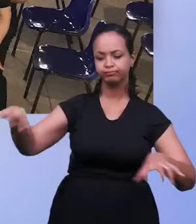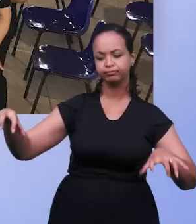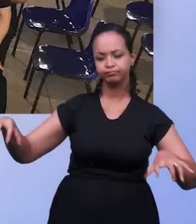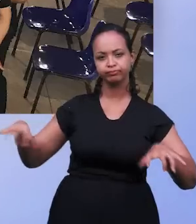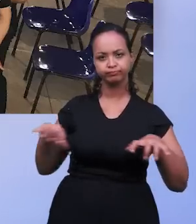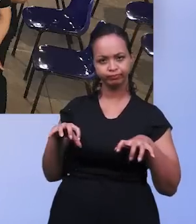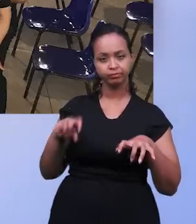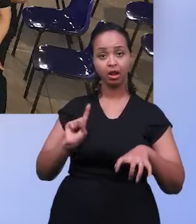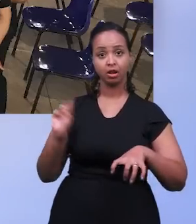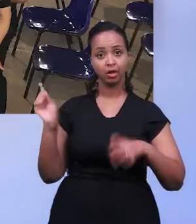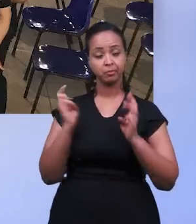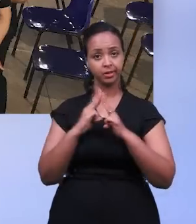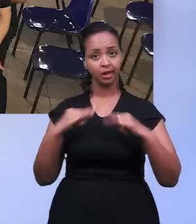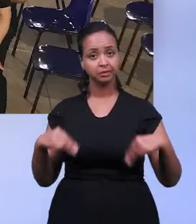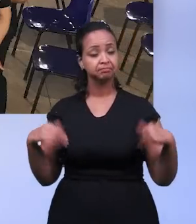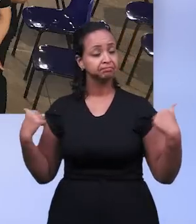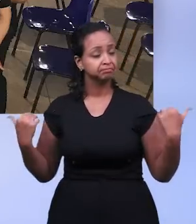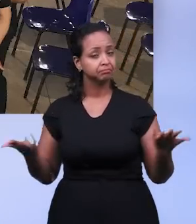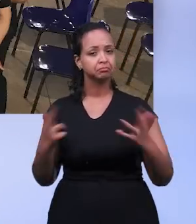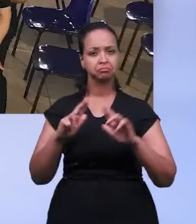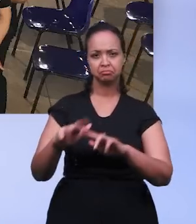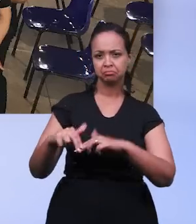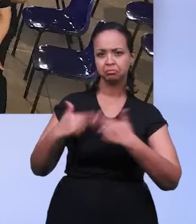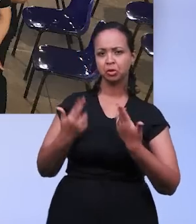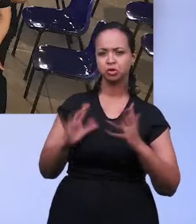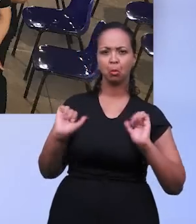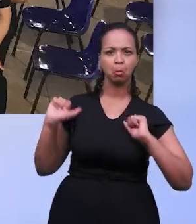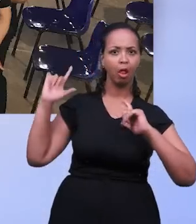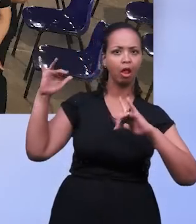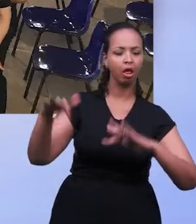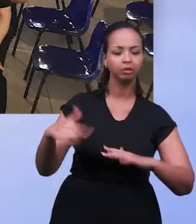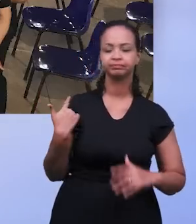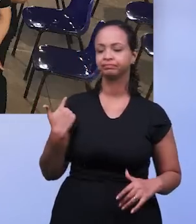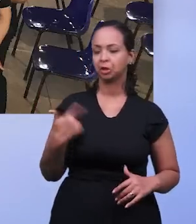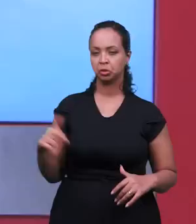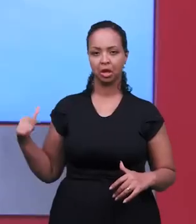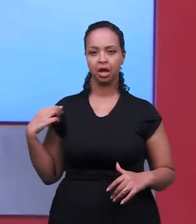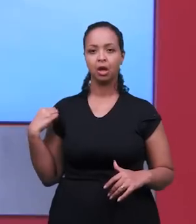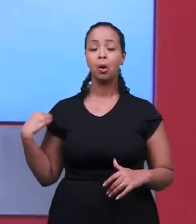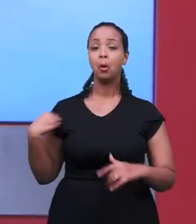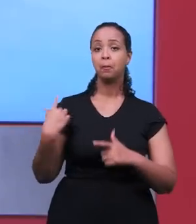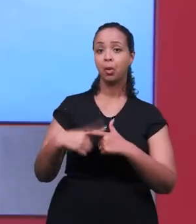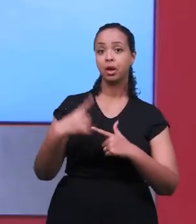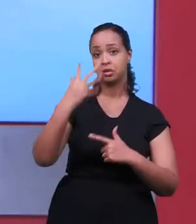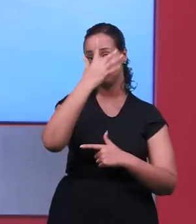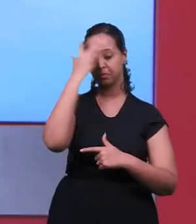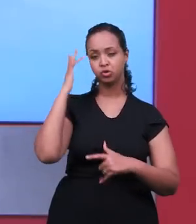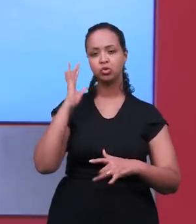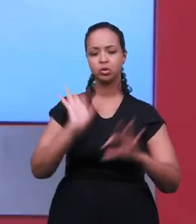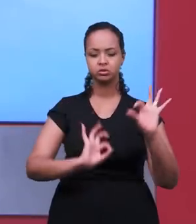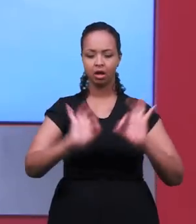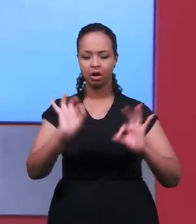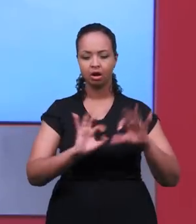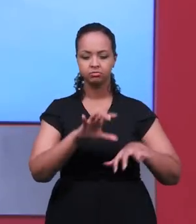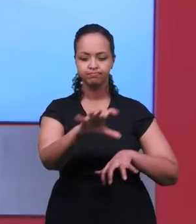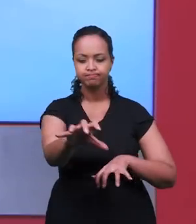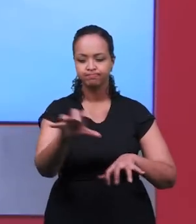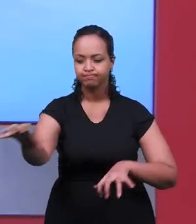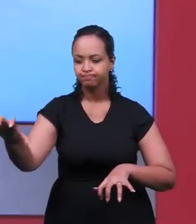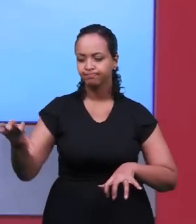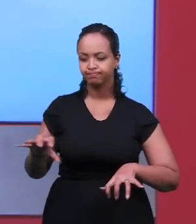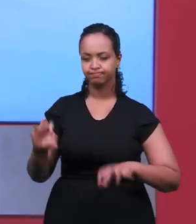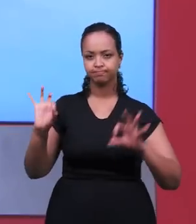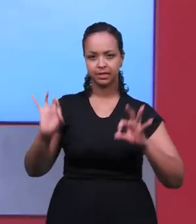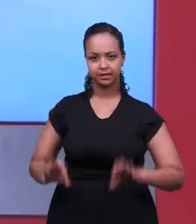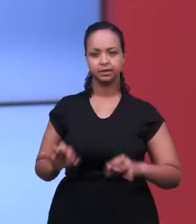espalhados pelo Manai de Cariacica. Dessa forma, não houve grandes aglomerações, devido à repartição bem equilibrada